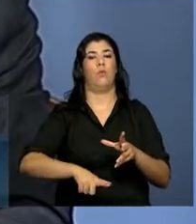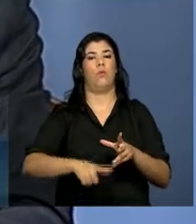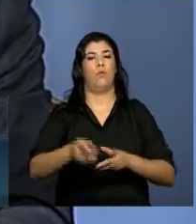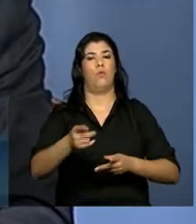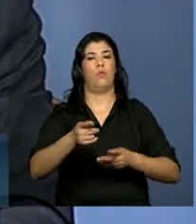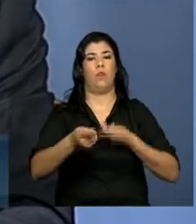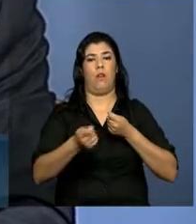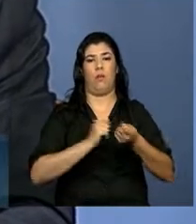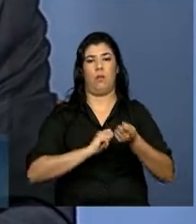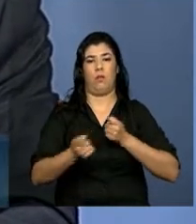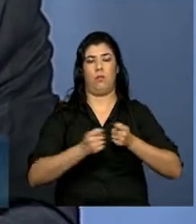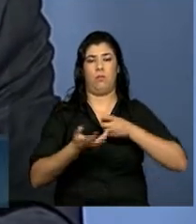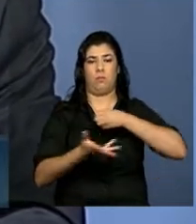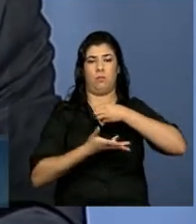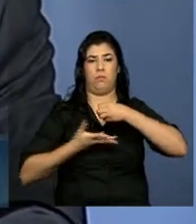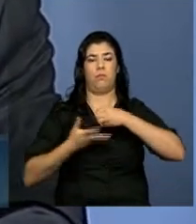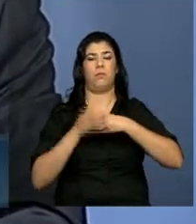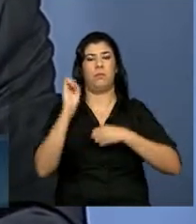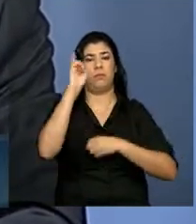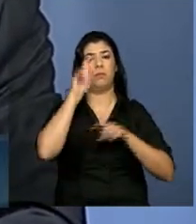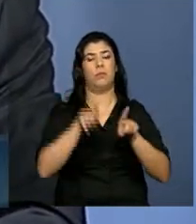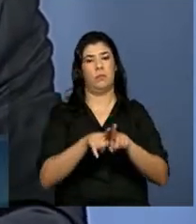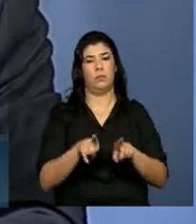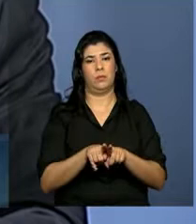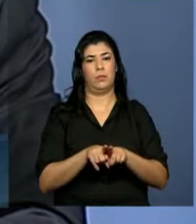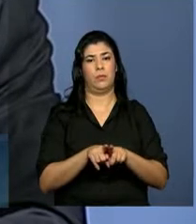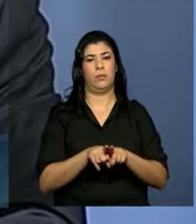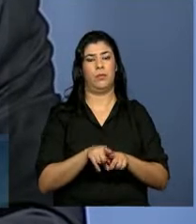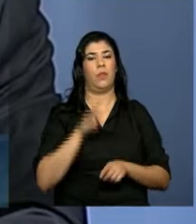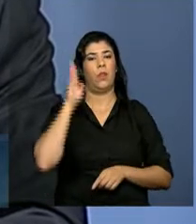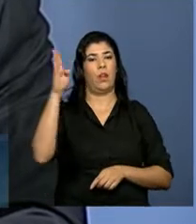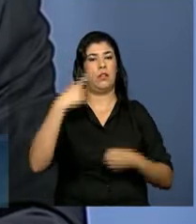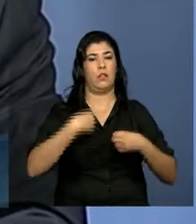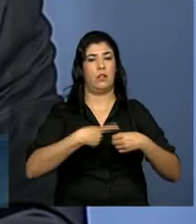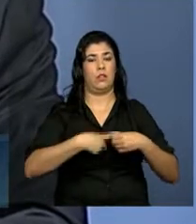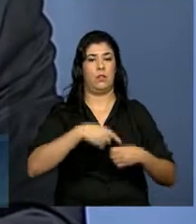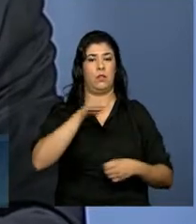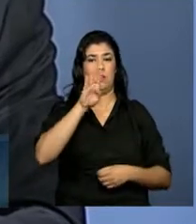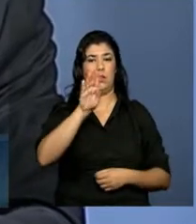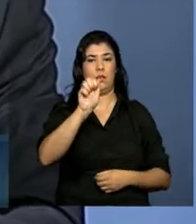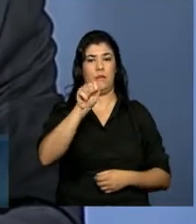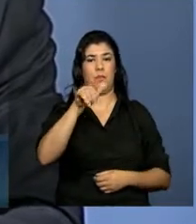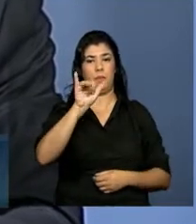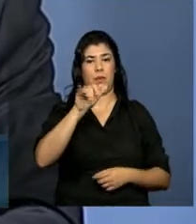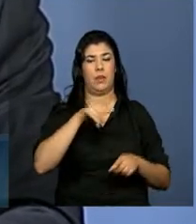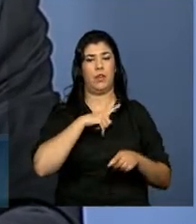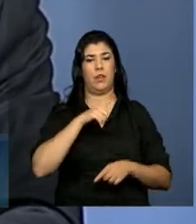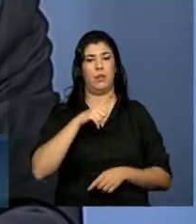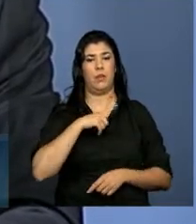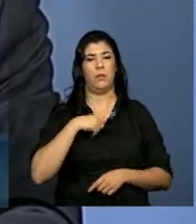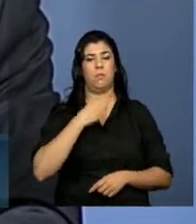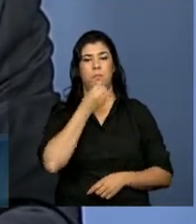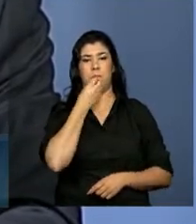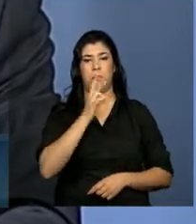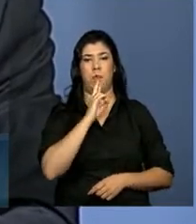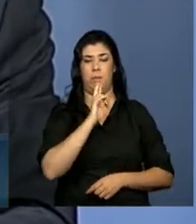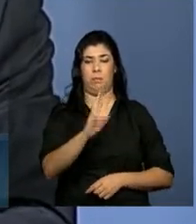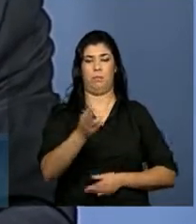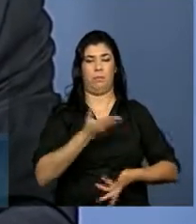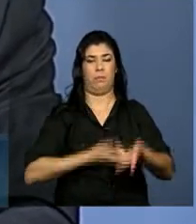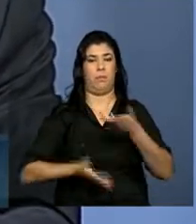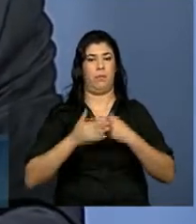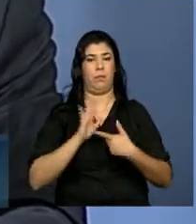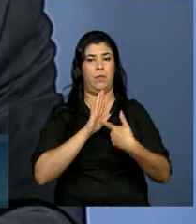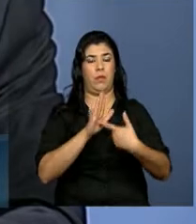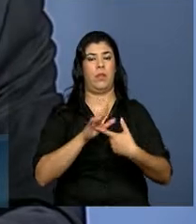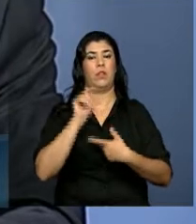negociações. Nós em Bali já tivemos um êxito muito importante, porque mostramos que a